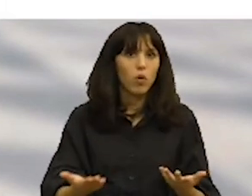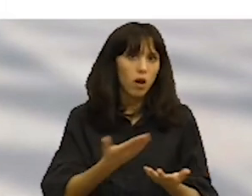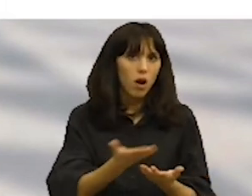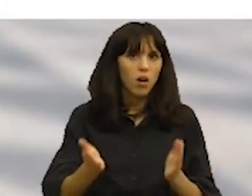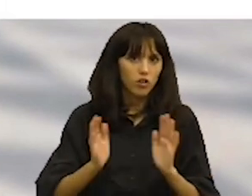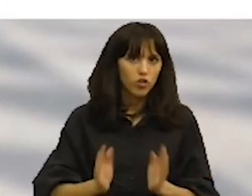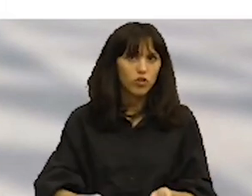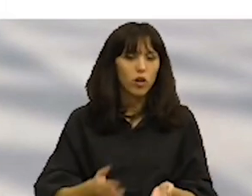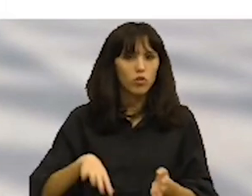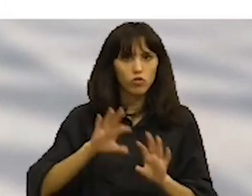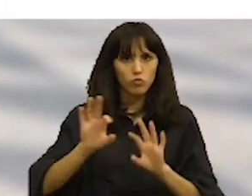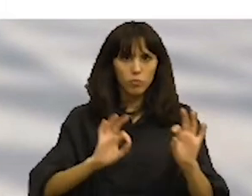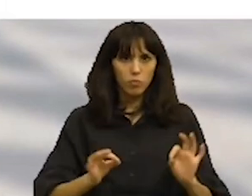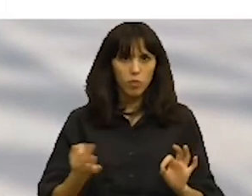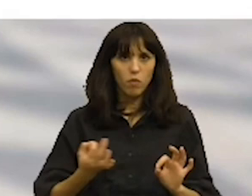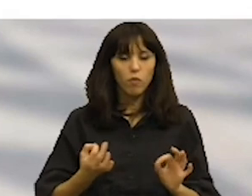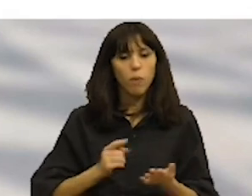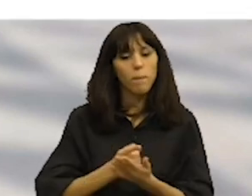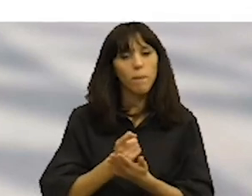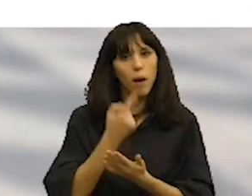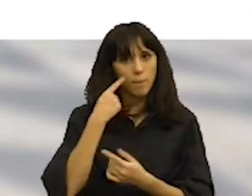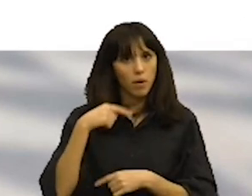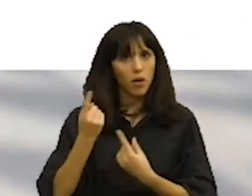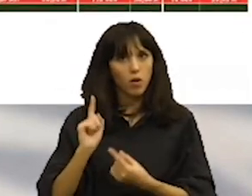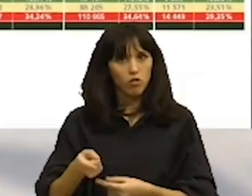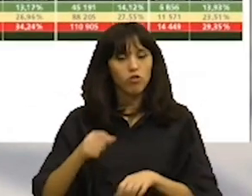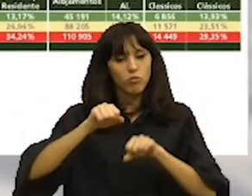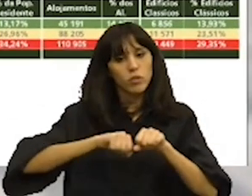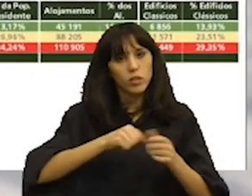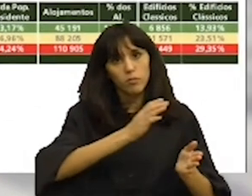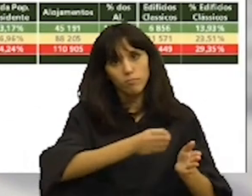o mapa que nós construímos é um mapa que mostra que a oferta